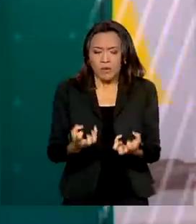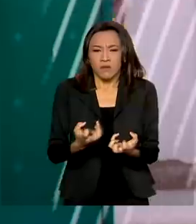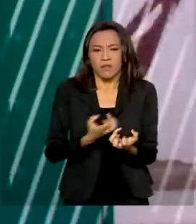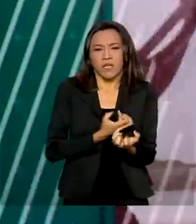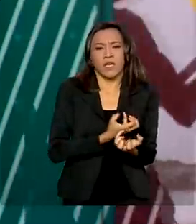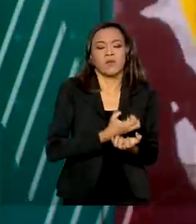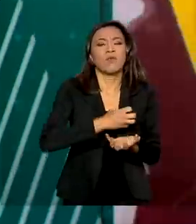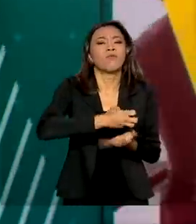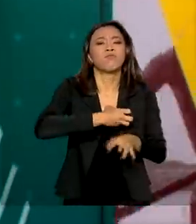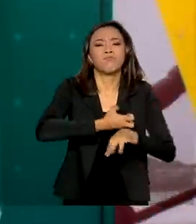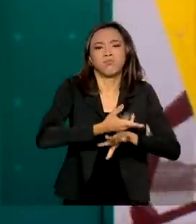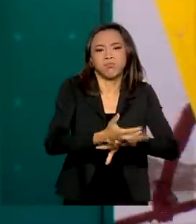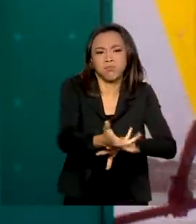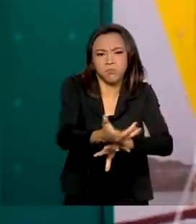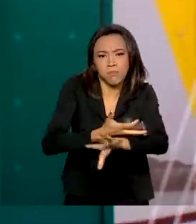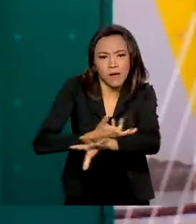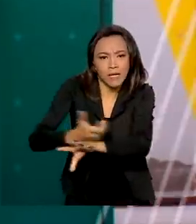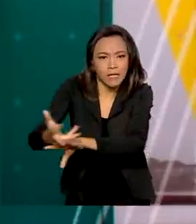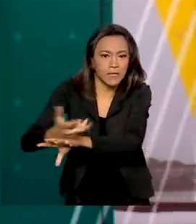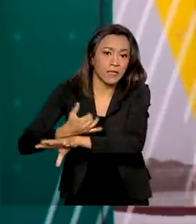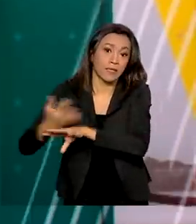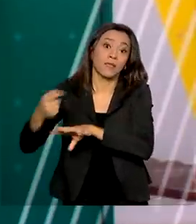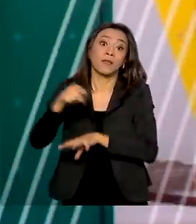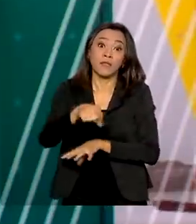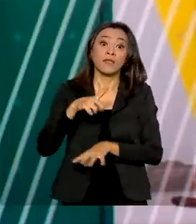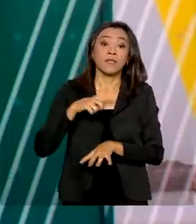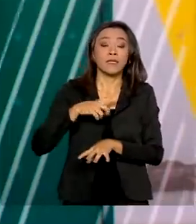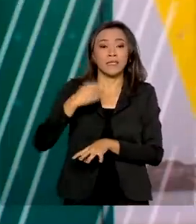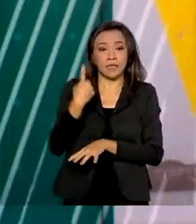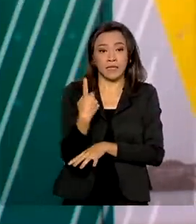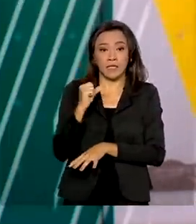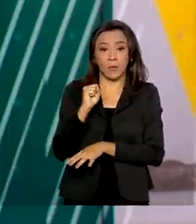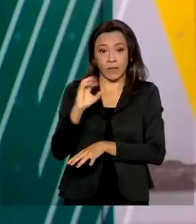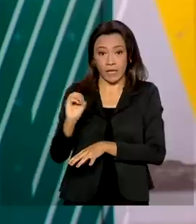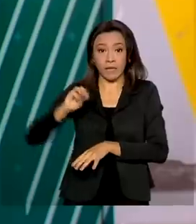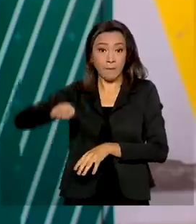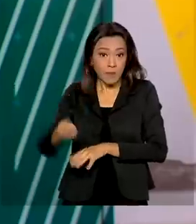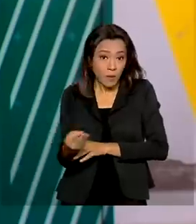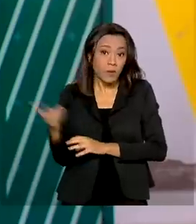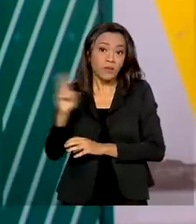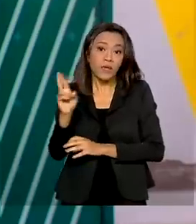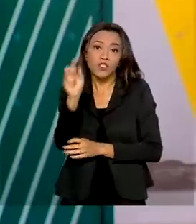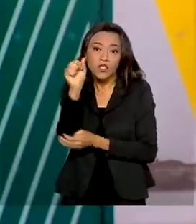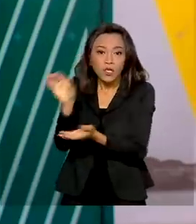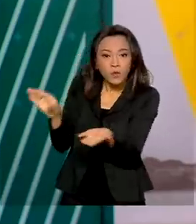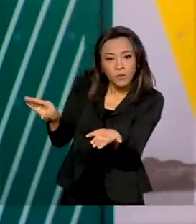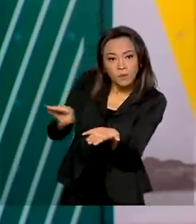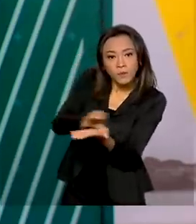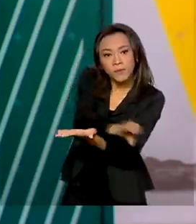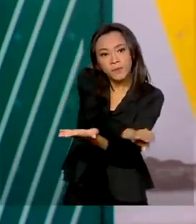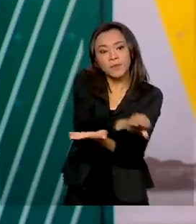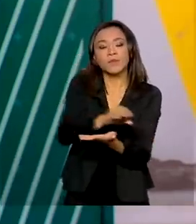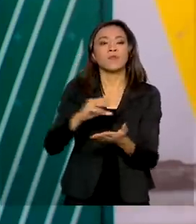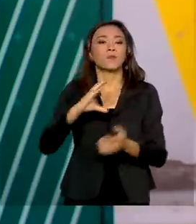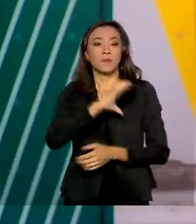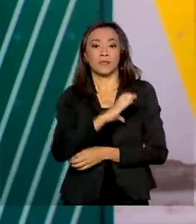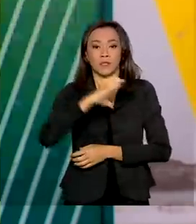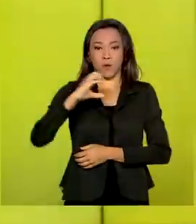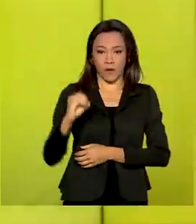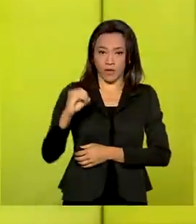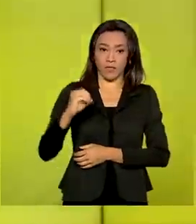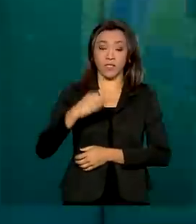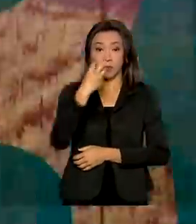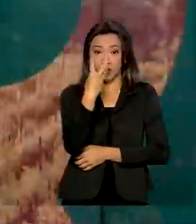produtores da região contam com 180 milhões e meio de reais do Fundo Constitucional de Financiamento do Centro-Oeste. Nos